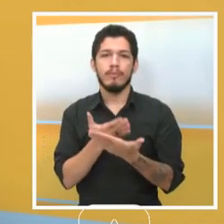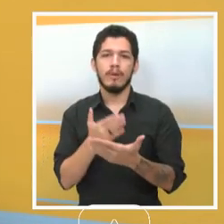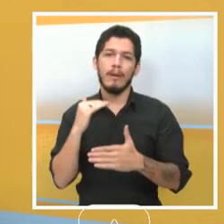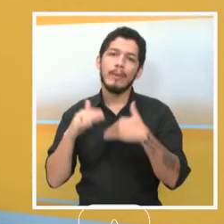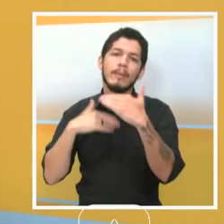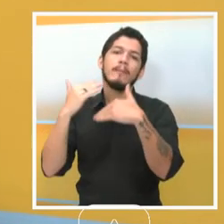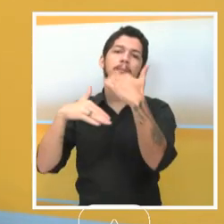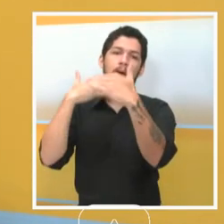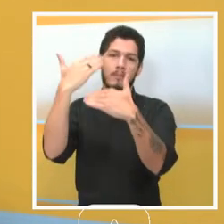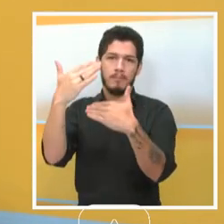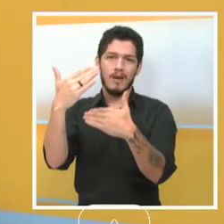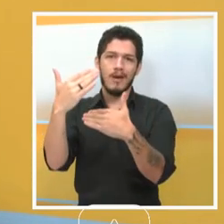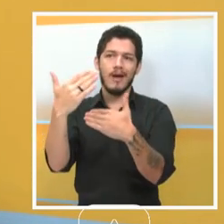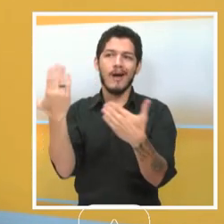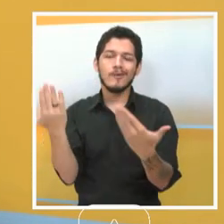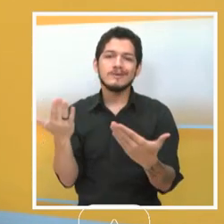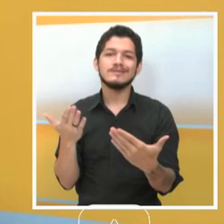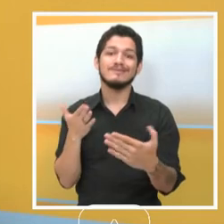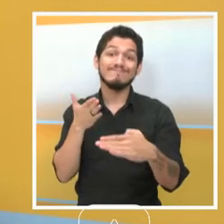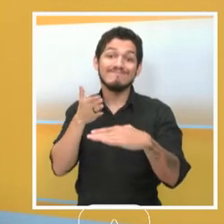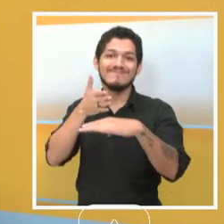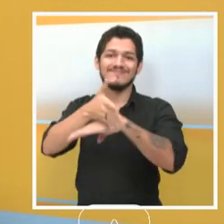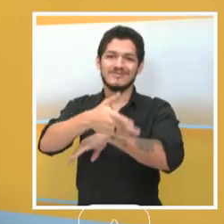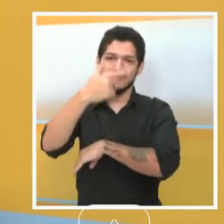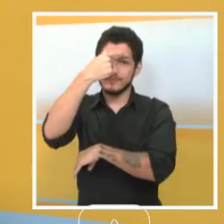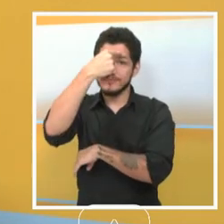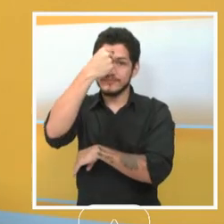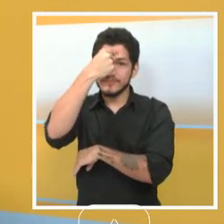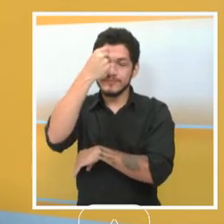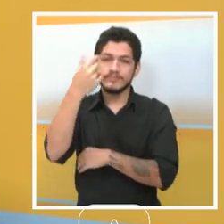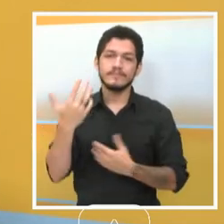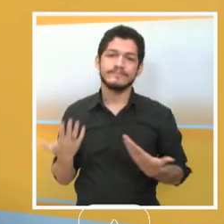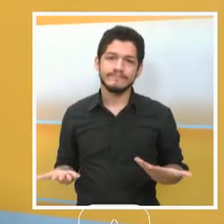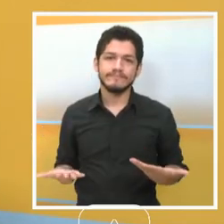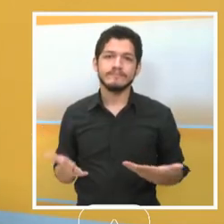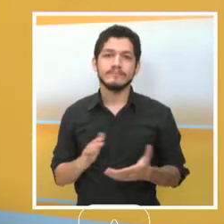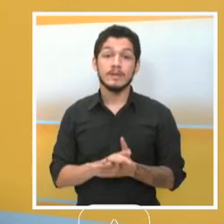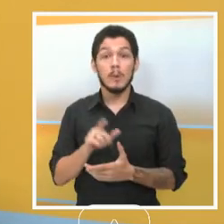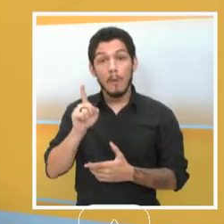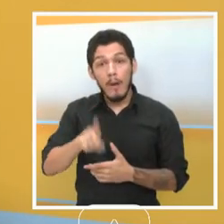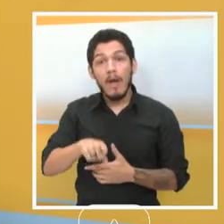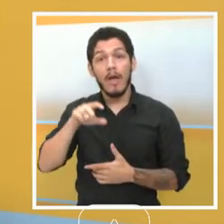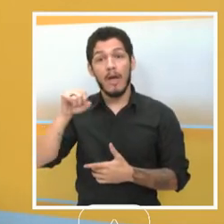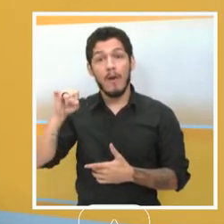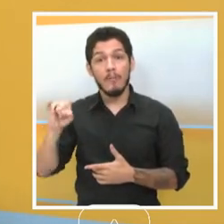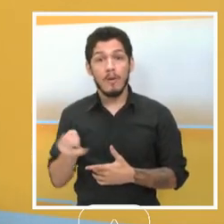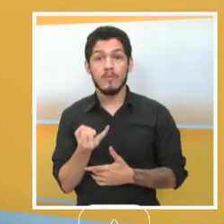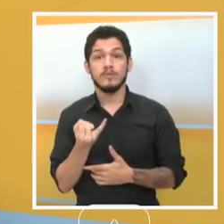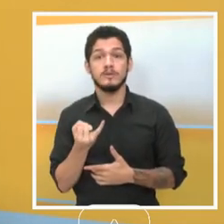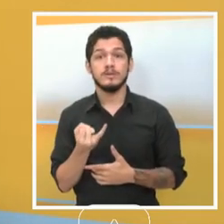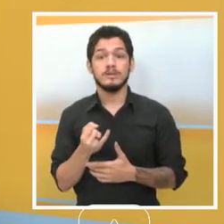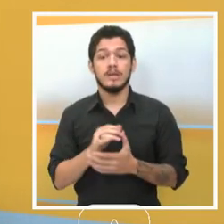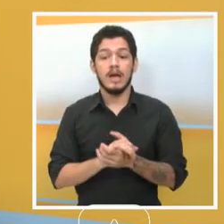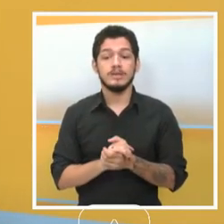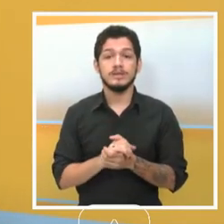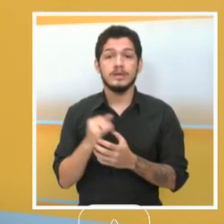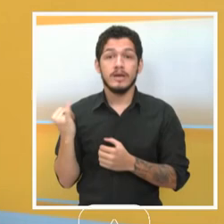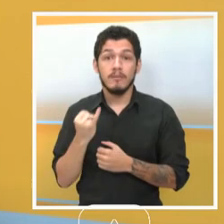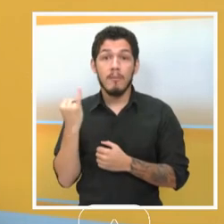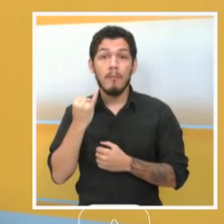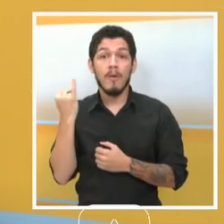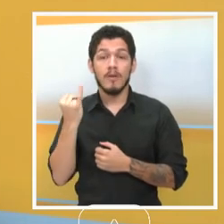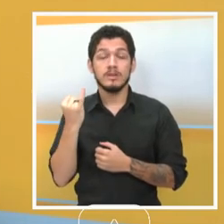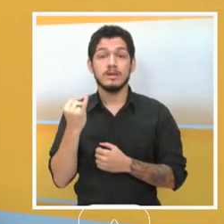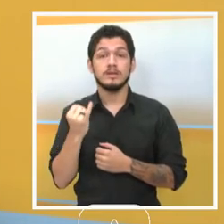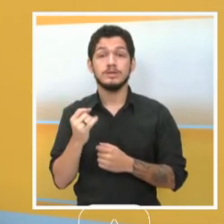menos, às vezes, chegar na educação superior. E essa é uma oportunidade, Teresina, é importante para